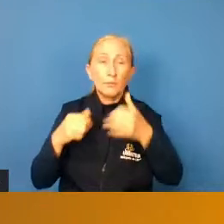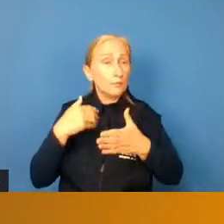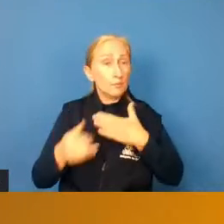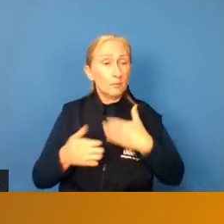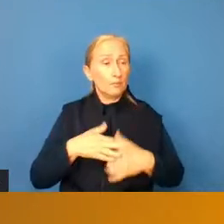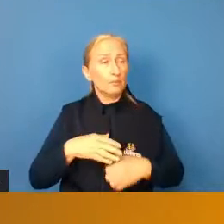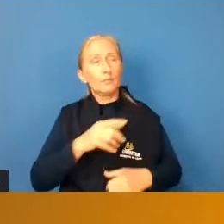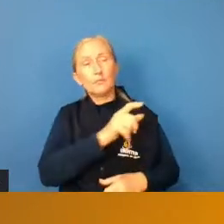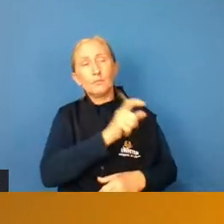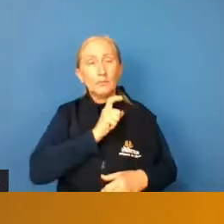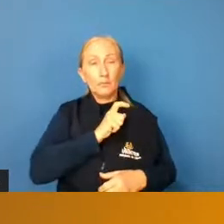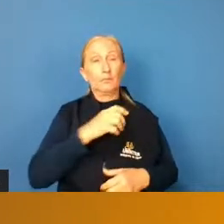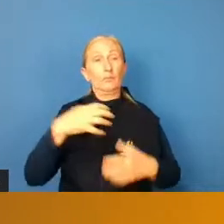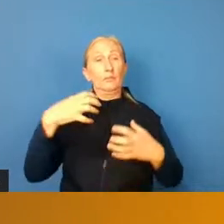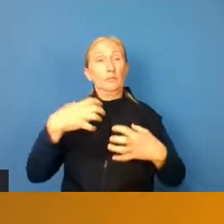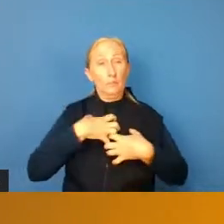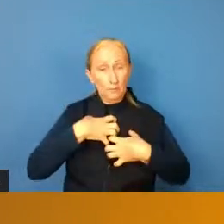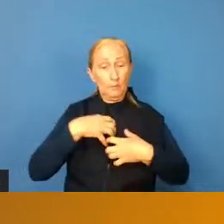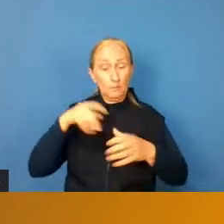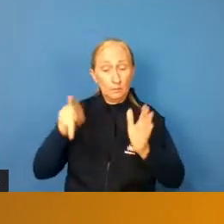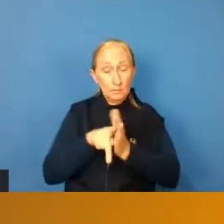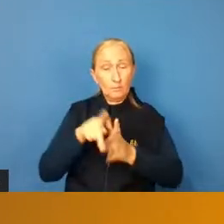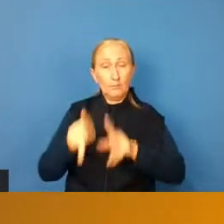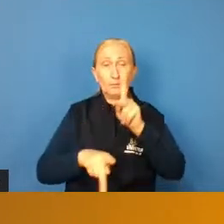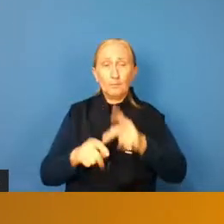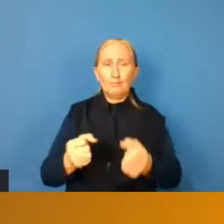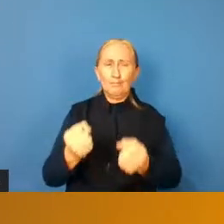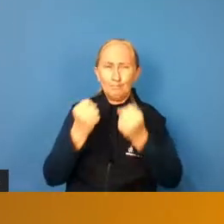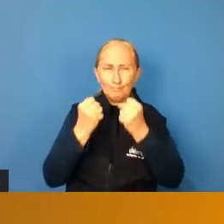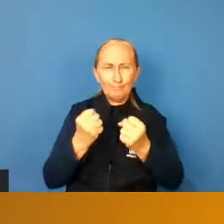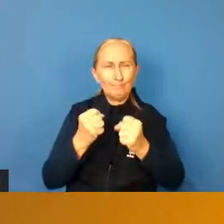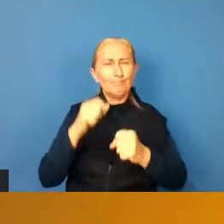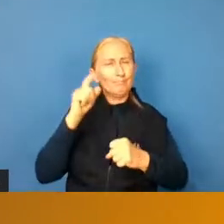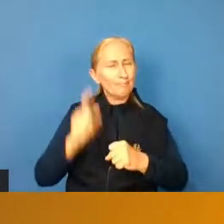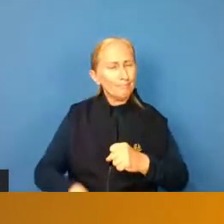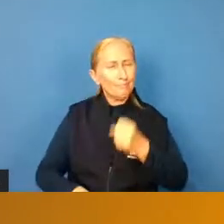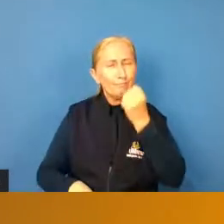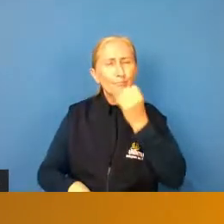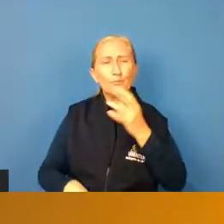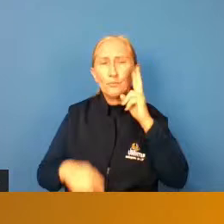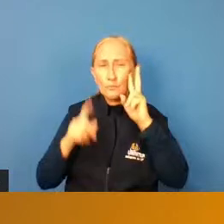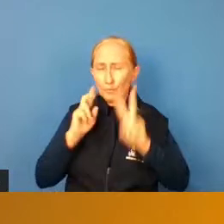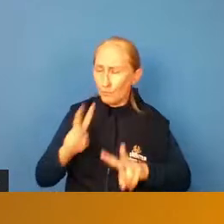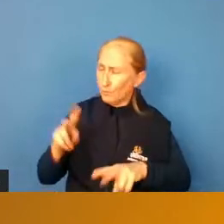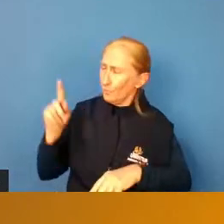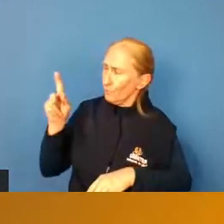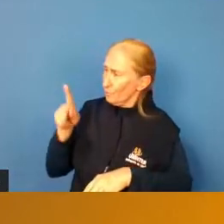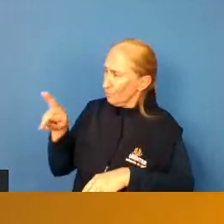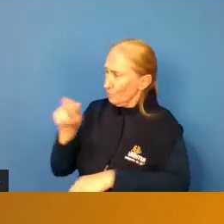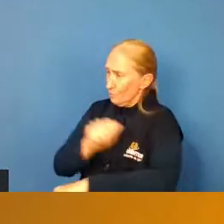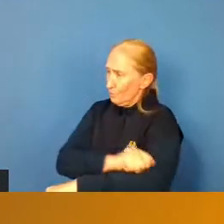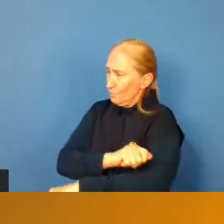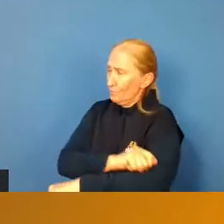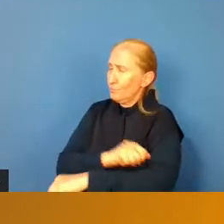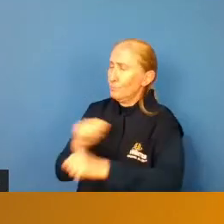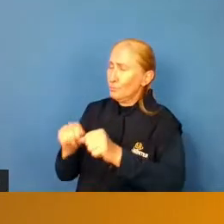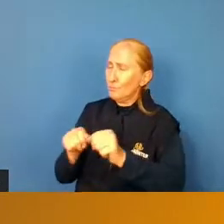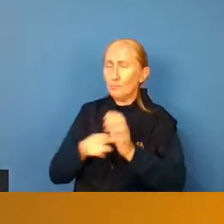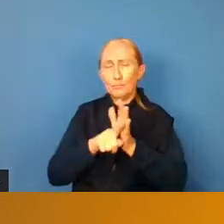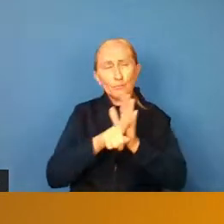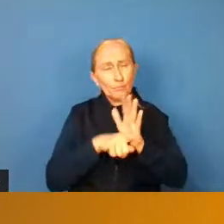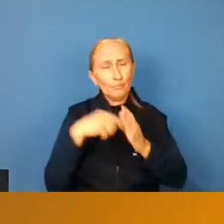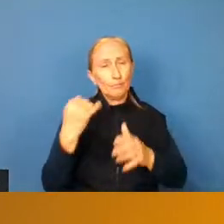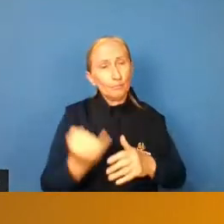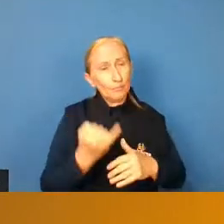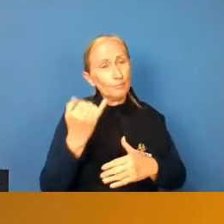estão infelizmente enraizados na nossa população e é muito bom ver um egresso do nosso curso fazendo essa pesquisa tão